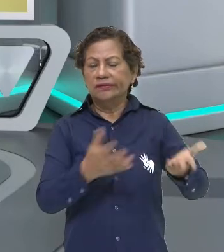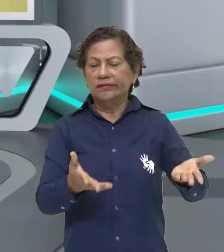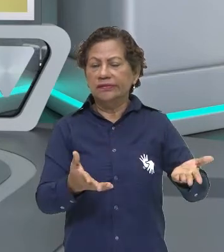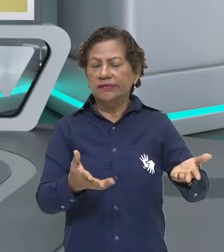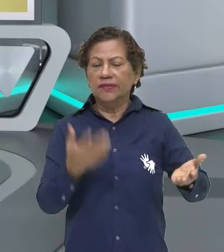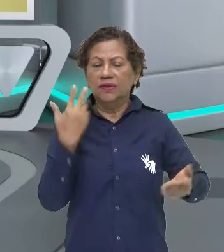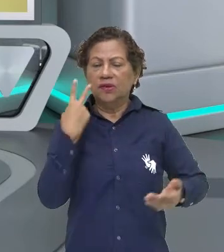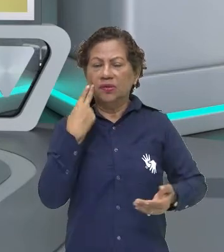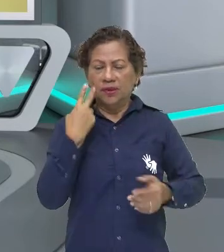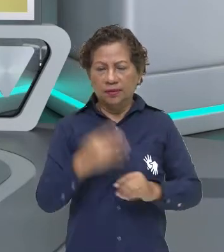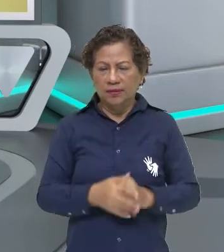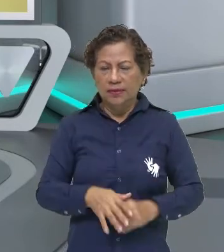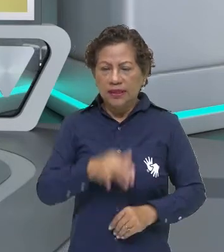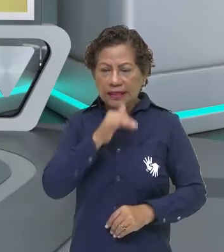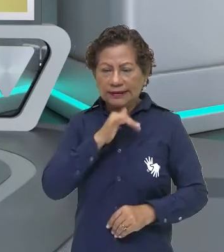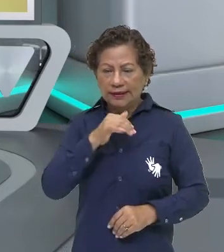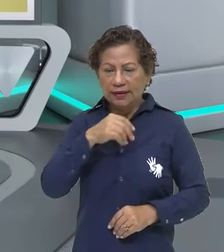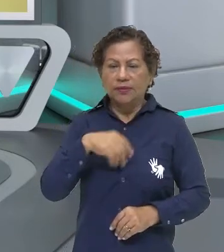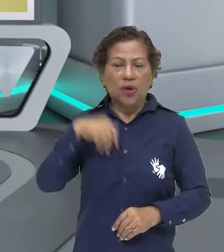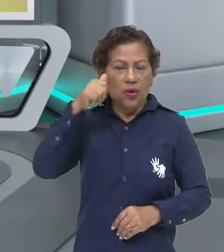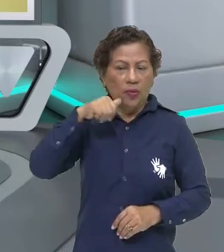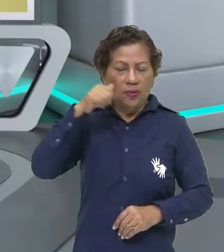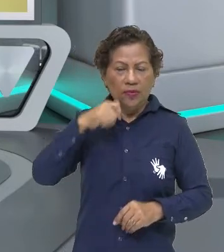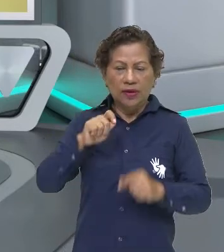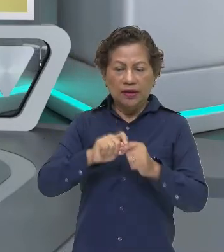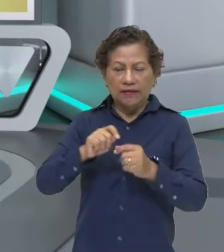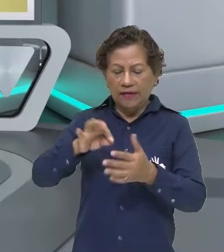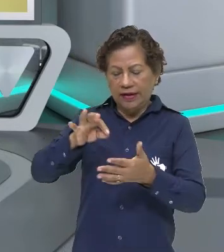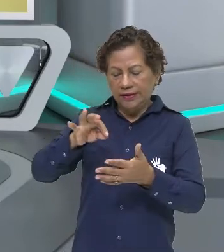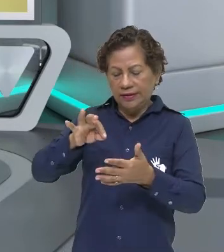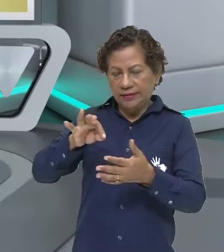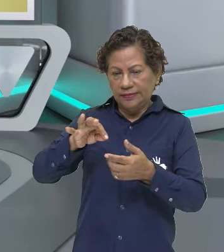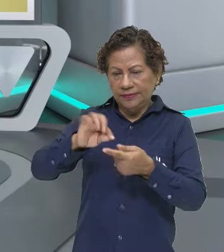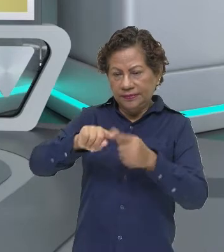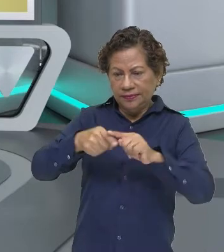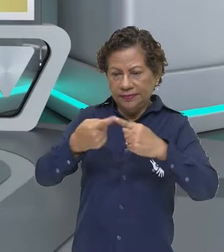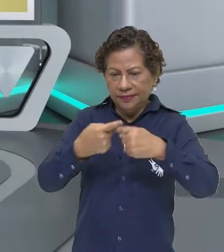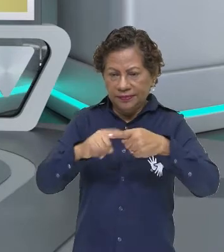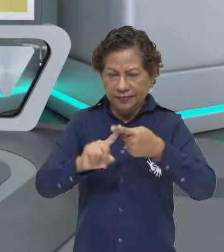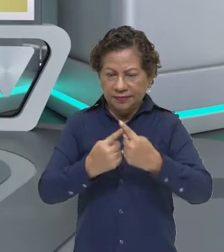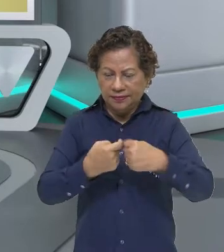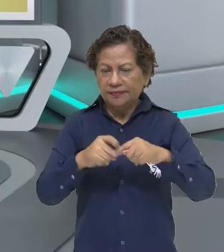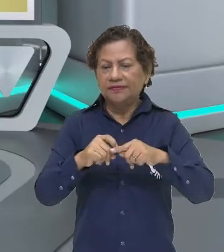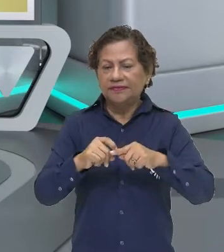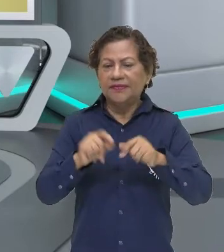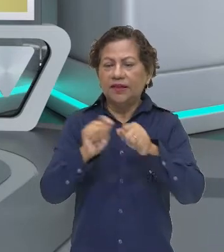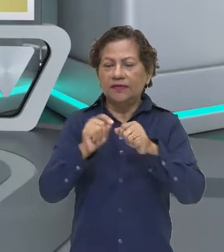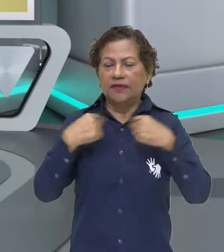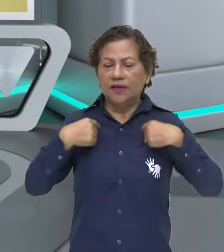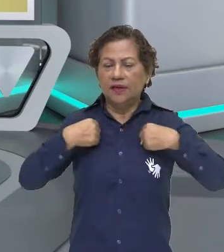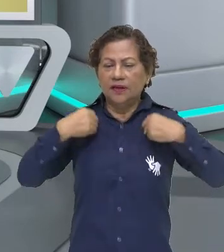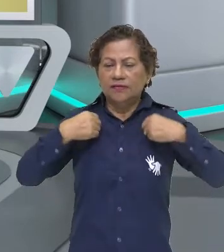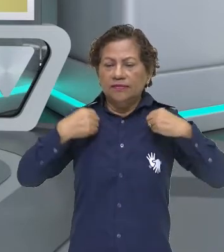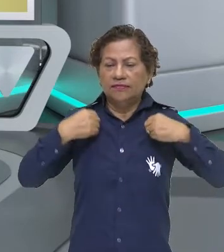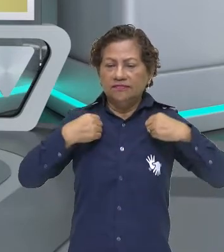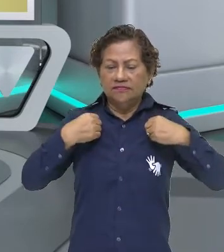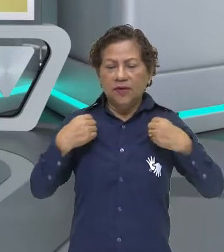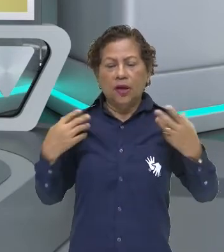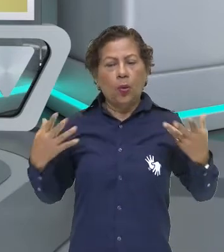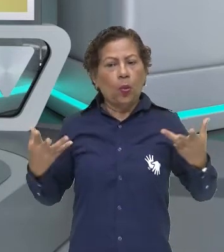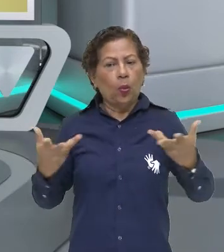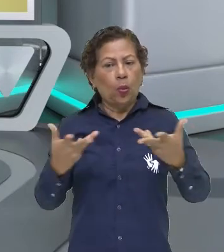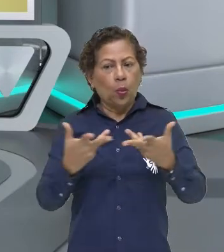de crochê, tecem uma blusinha de crochê e as pessoas dizem, nossa, que arte! Você está fazendo uma arte